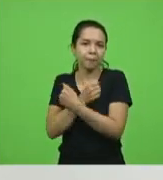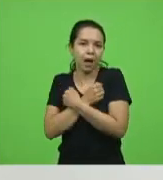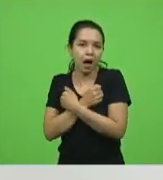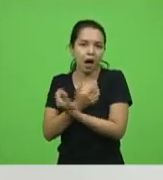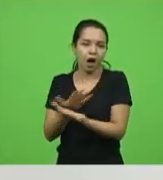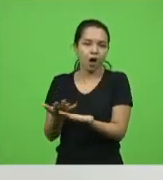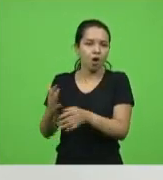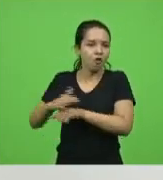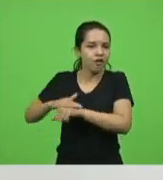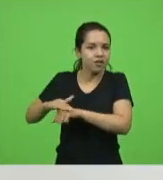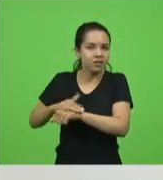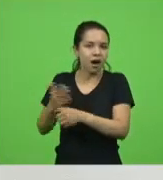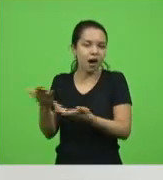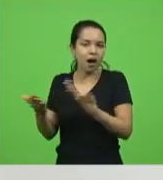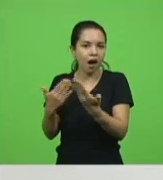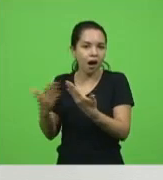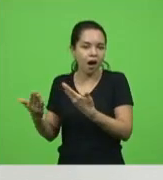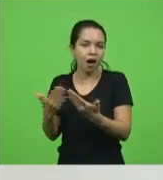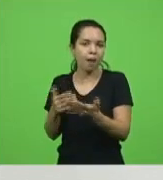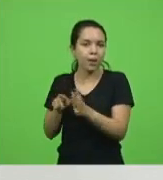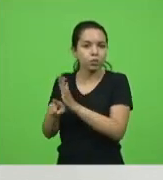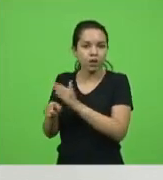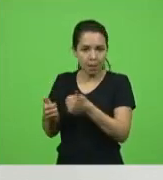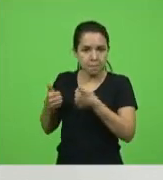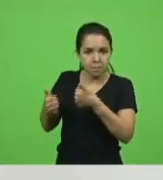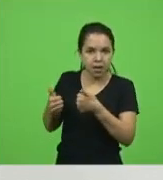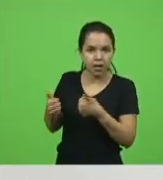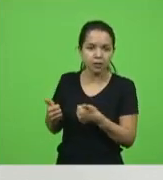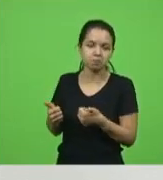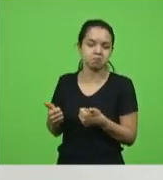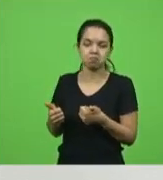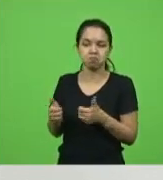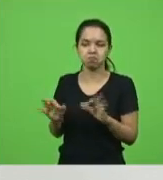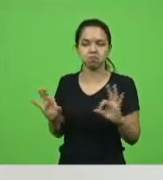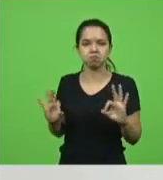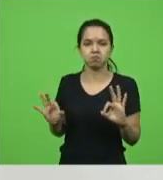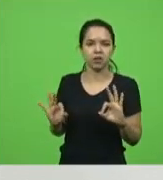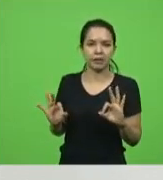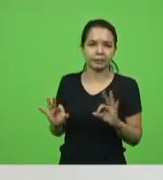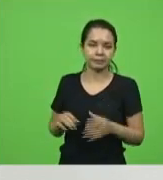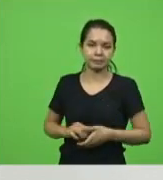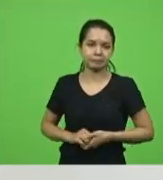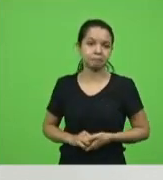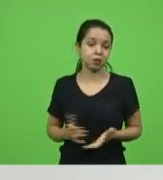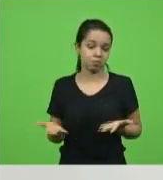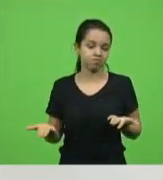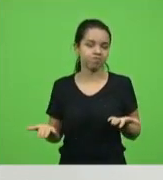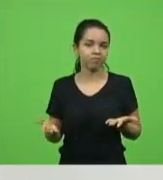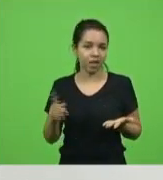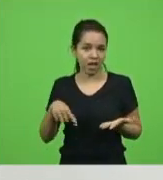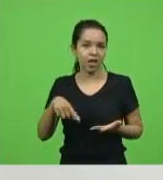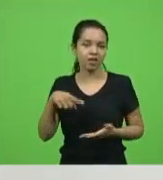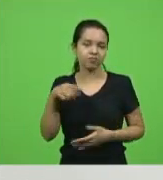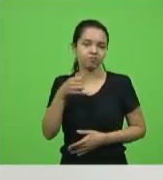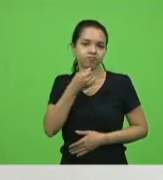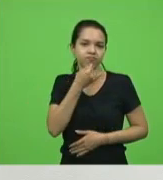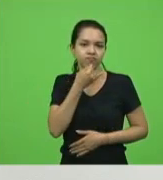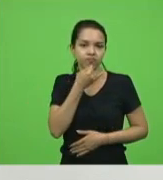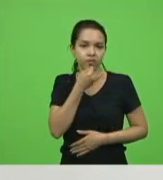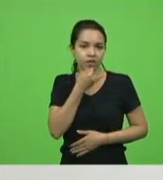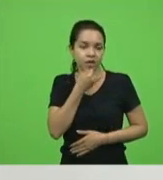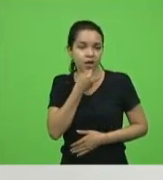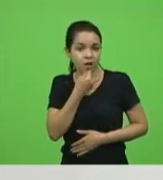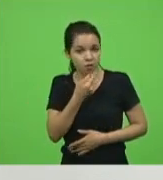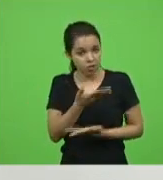conversar com ele, perguntar, está tudo bem? Então, é um momento muito triste. Coloquem Deus na vida de vocês,